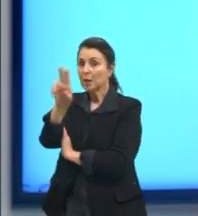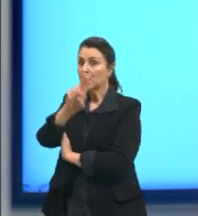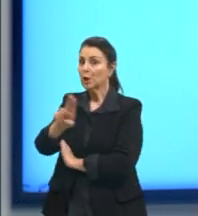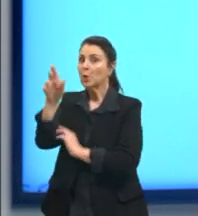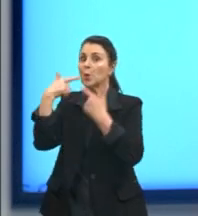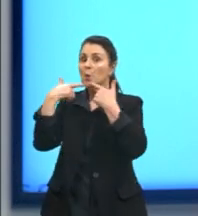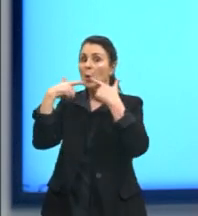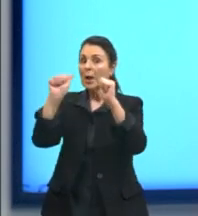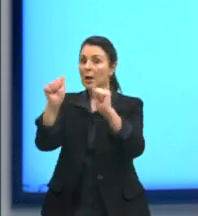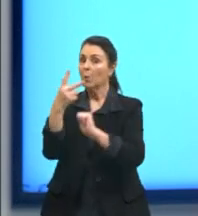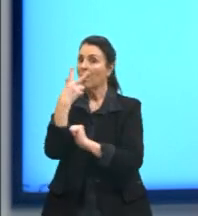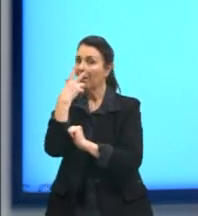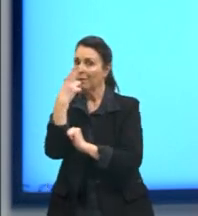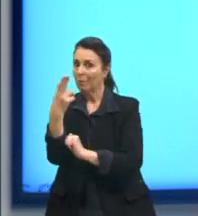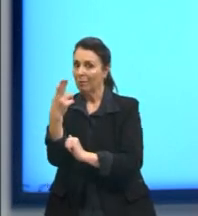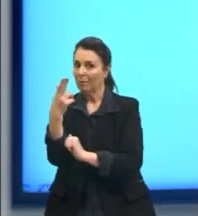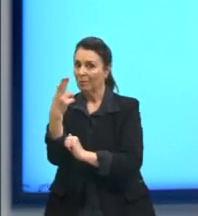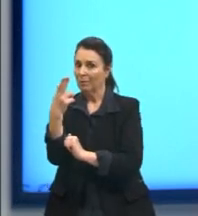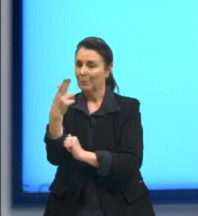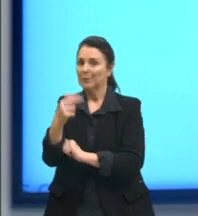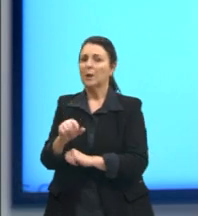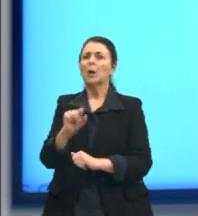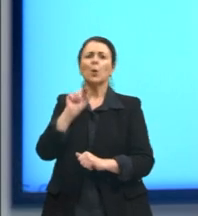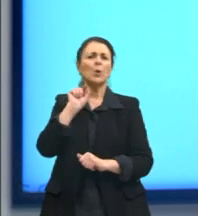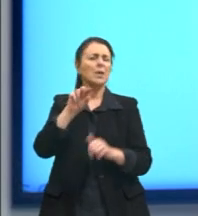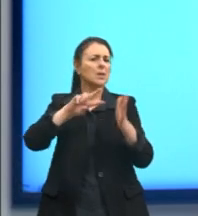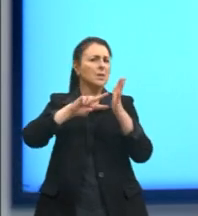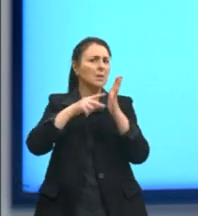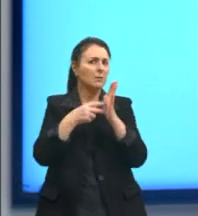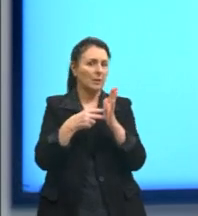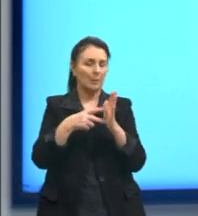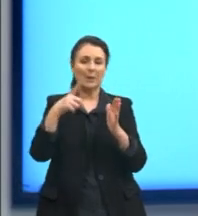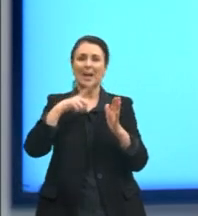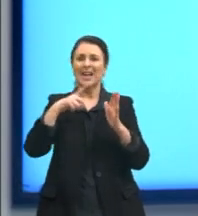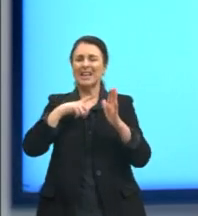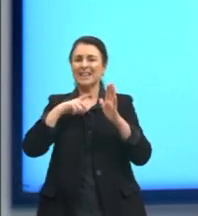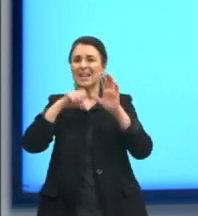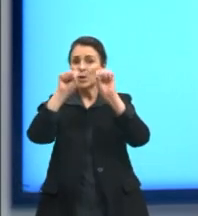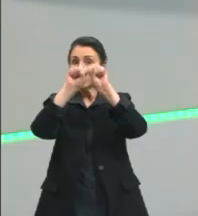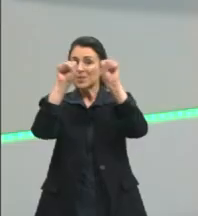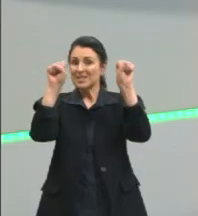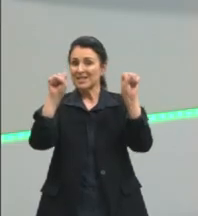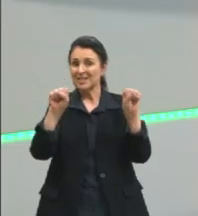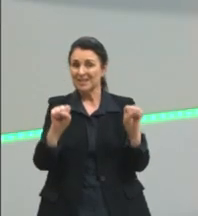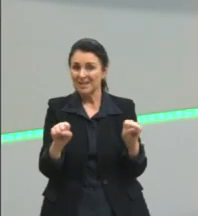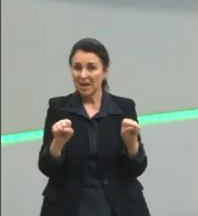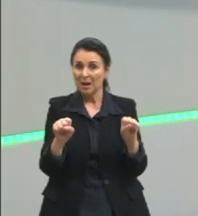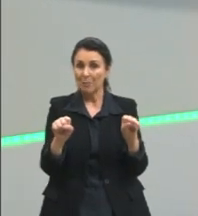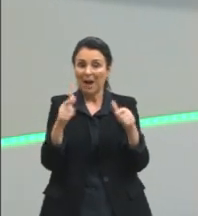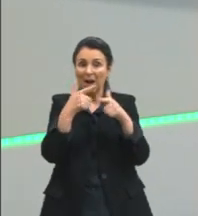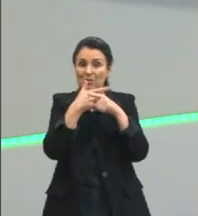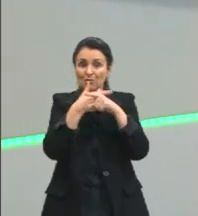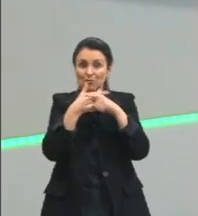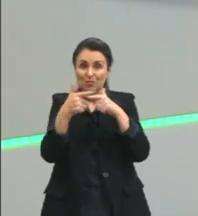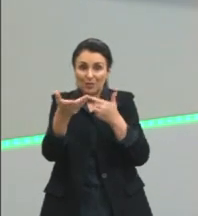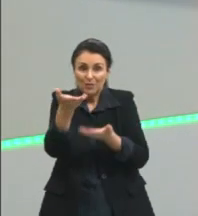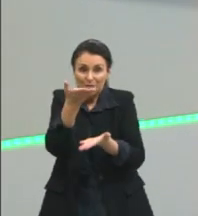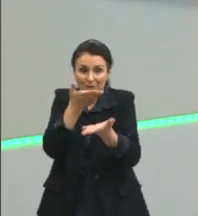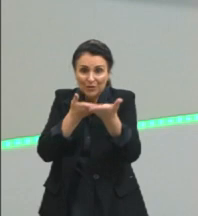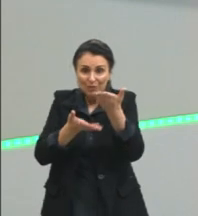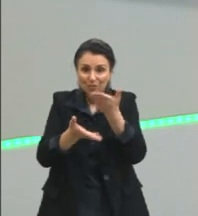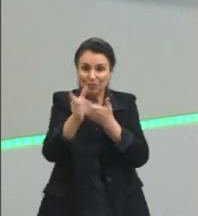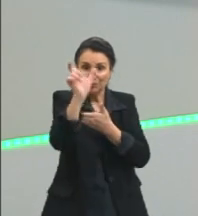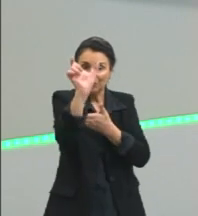O que é isso? Eu vou ter um sistema partilhado entre as pessoas que